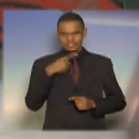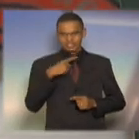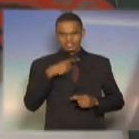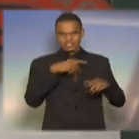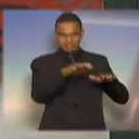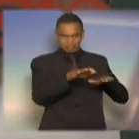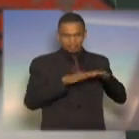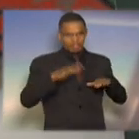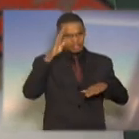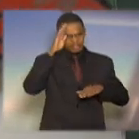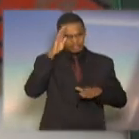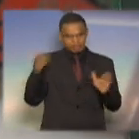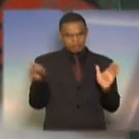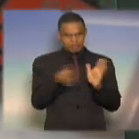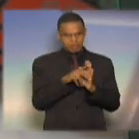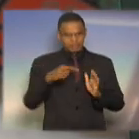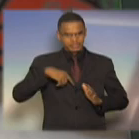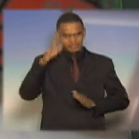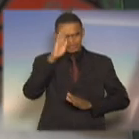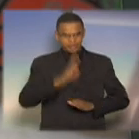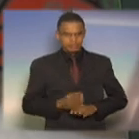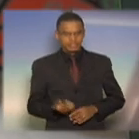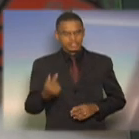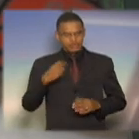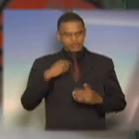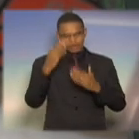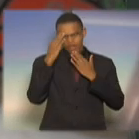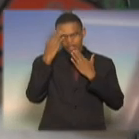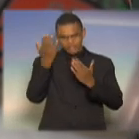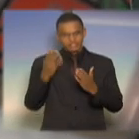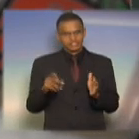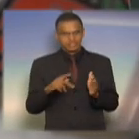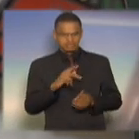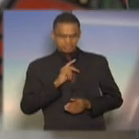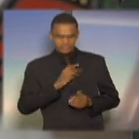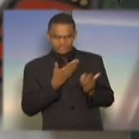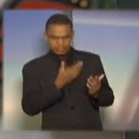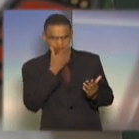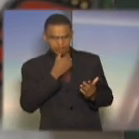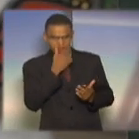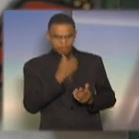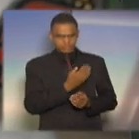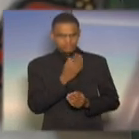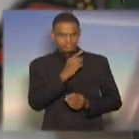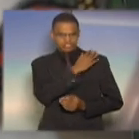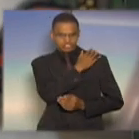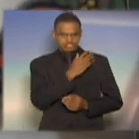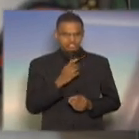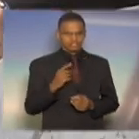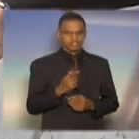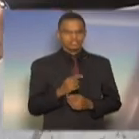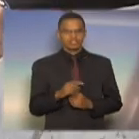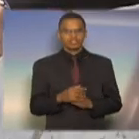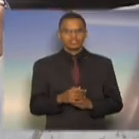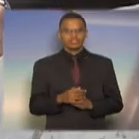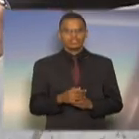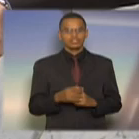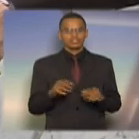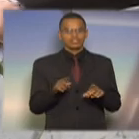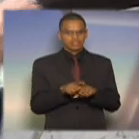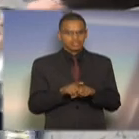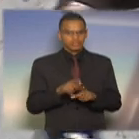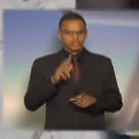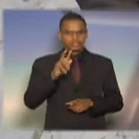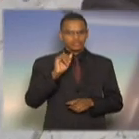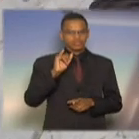Quero agradecer aqui, em particular, ao senhor general do Exército CID, comandante militar Sudeste, ao general